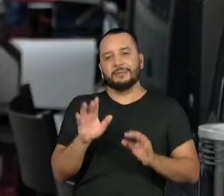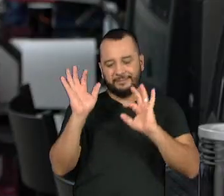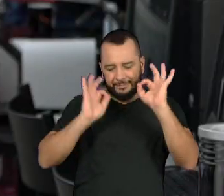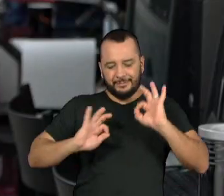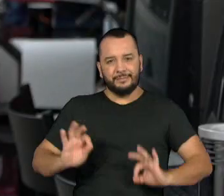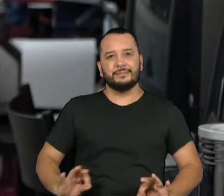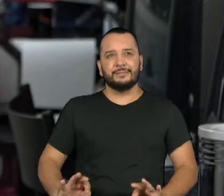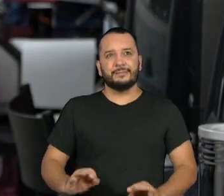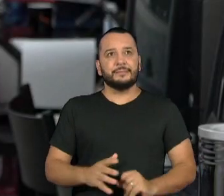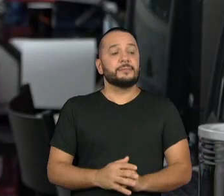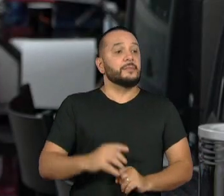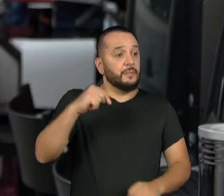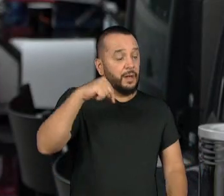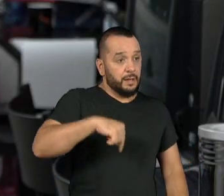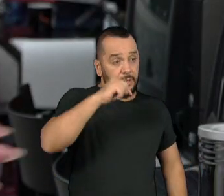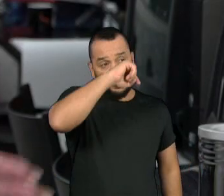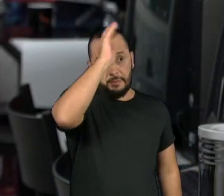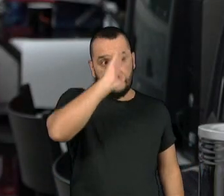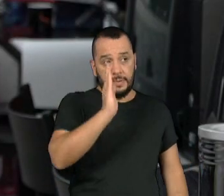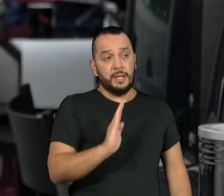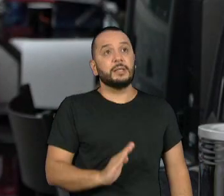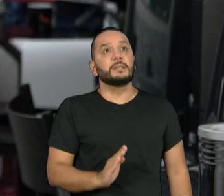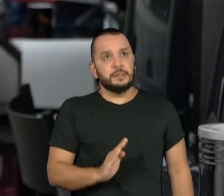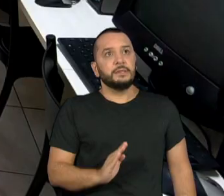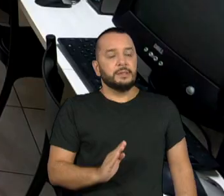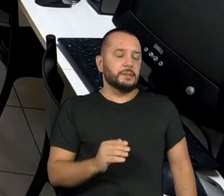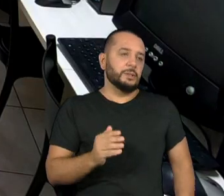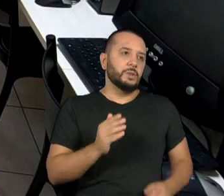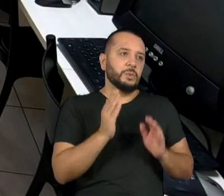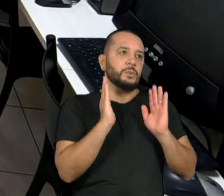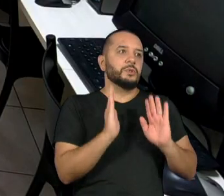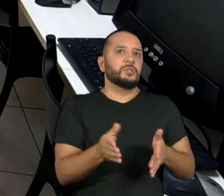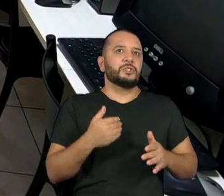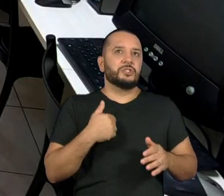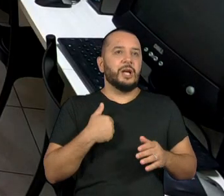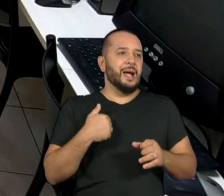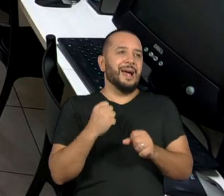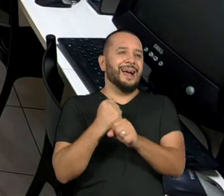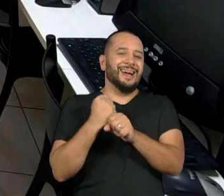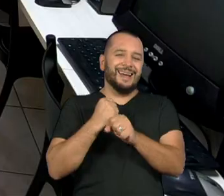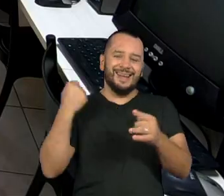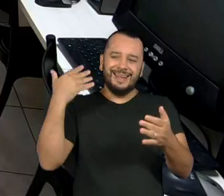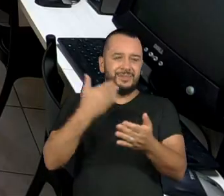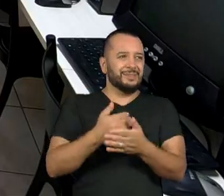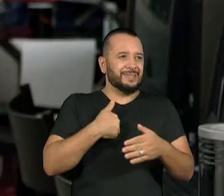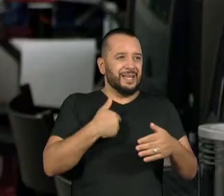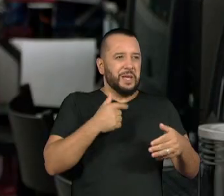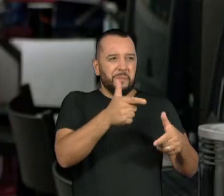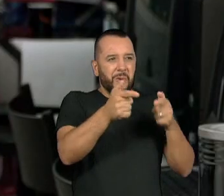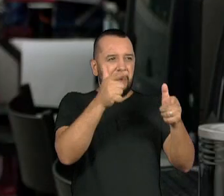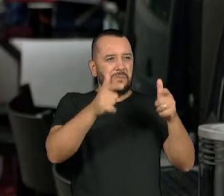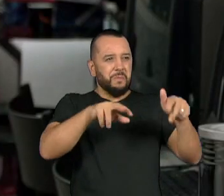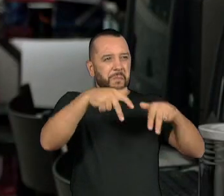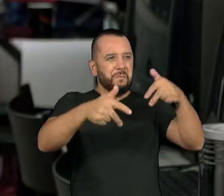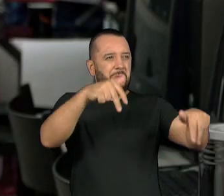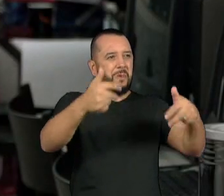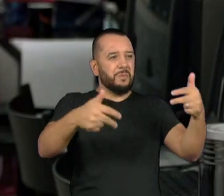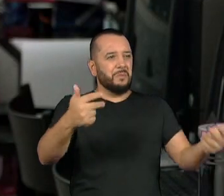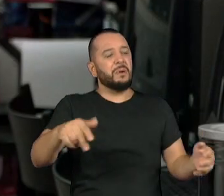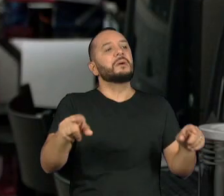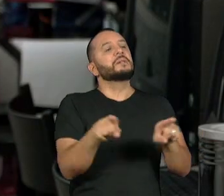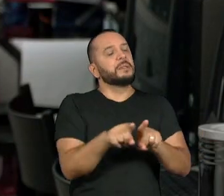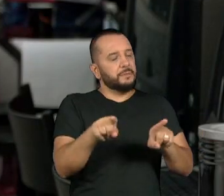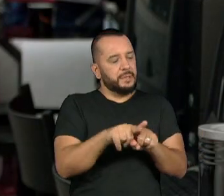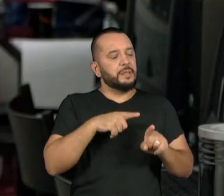E o Brasil é país que tem mais registrado durante anos a maioria dos assassinatos. Em paralelo, os sites pornográficos